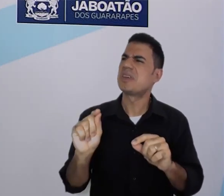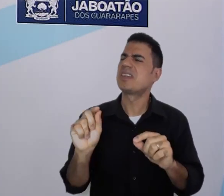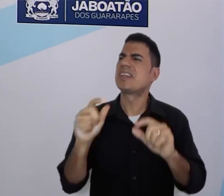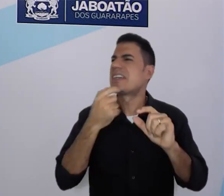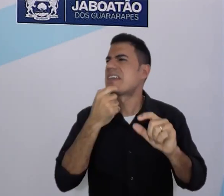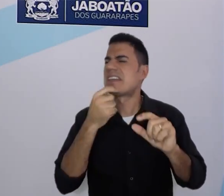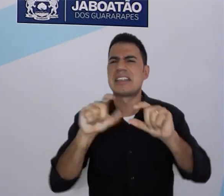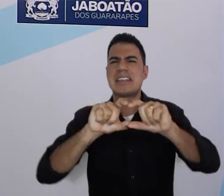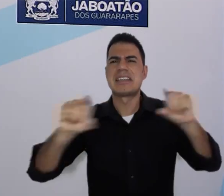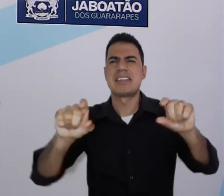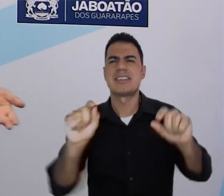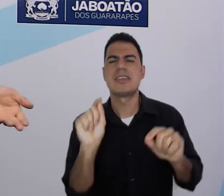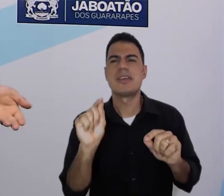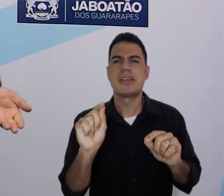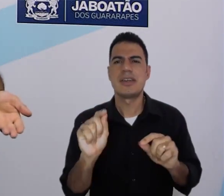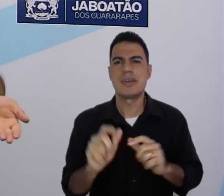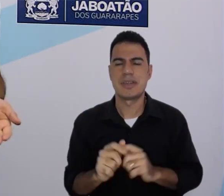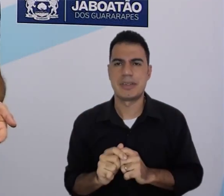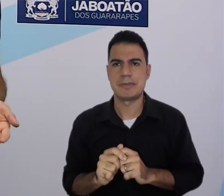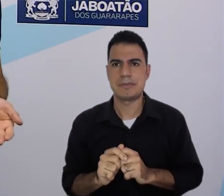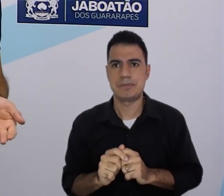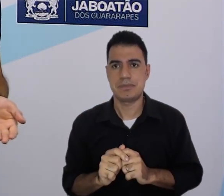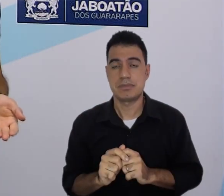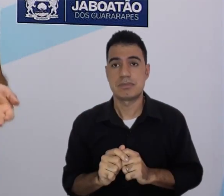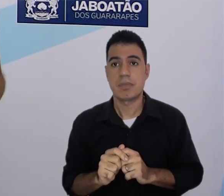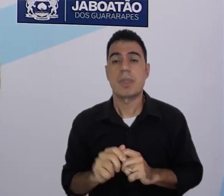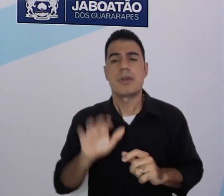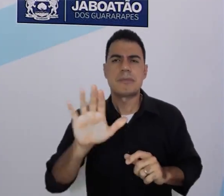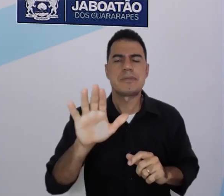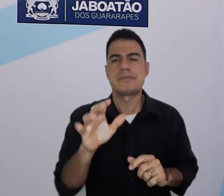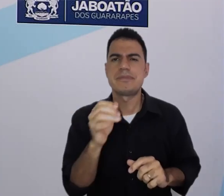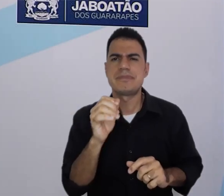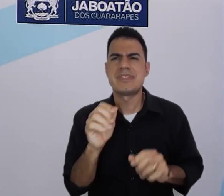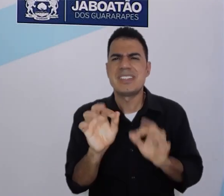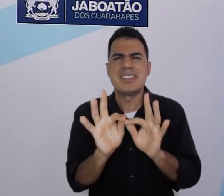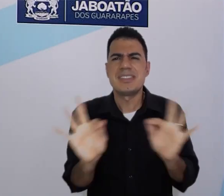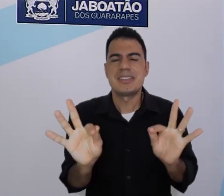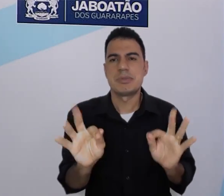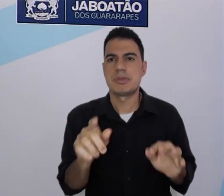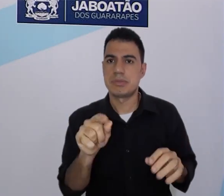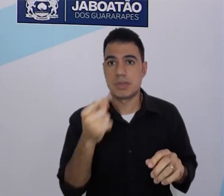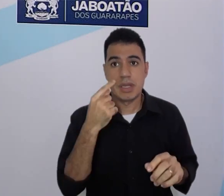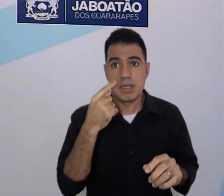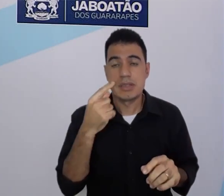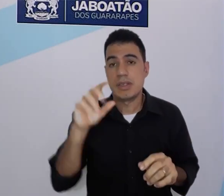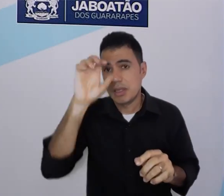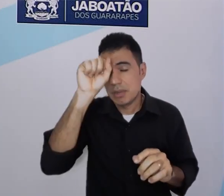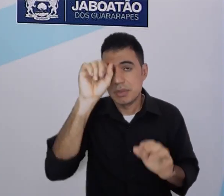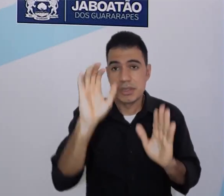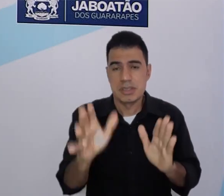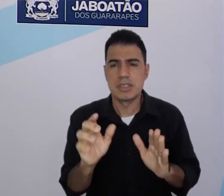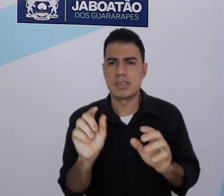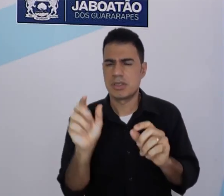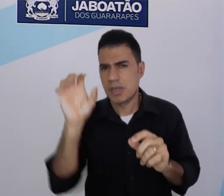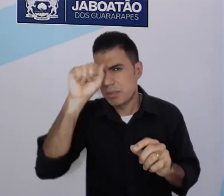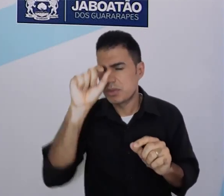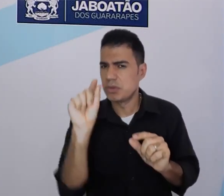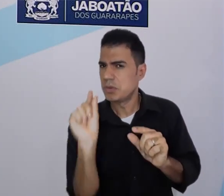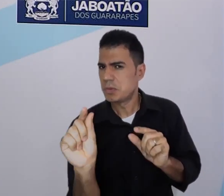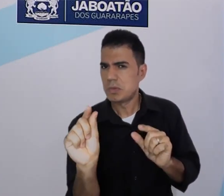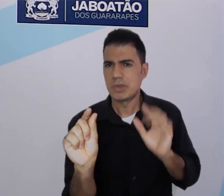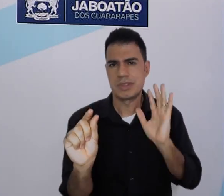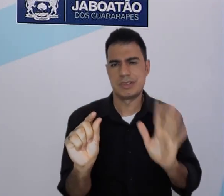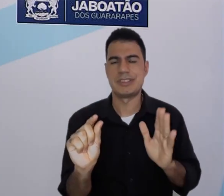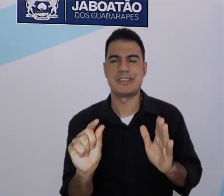Information? E quando é que eu uso Personal Information? Isso é bem simples. A gente já tem visto um pouco sobre Personal Personal Information,